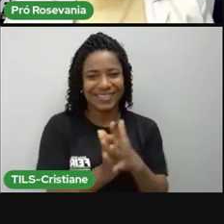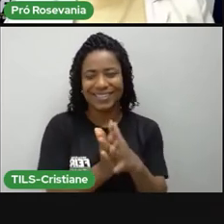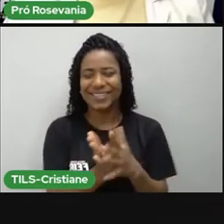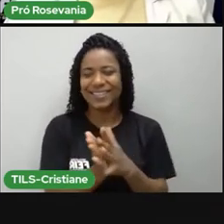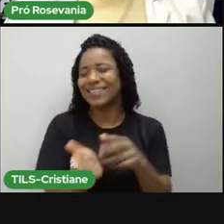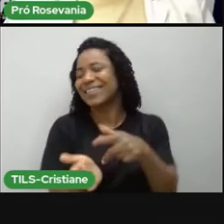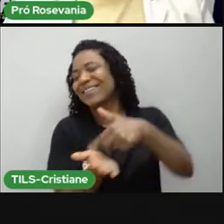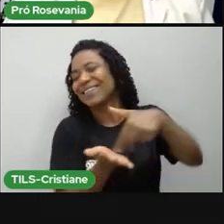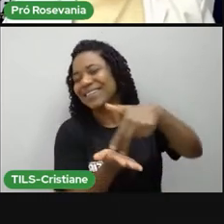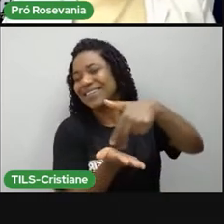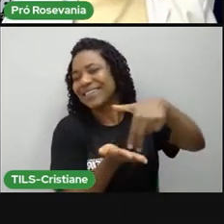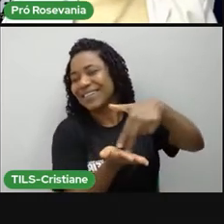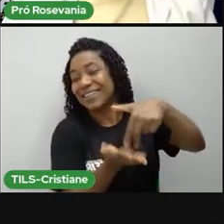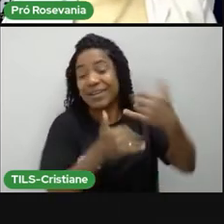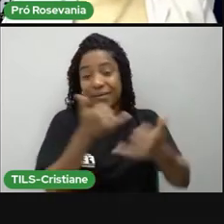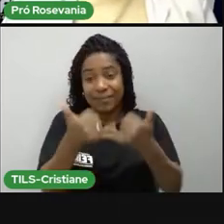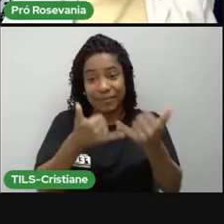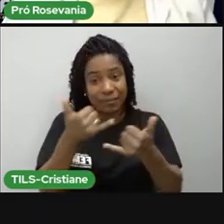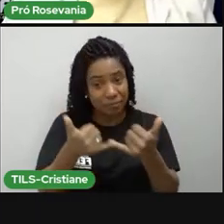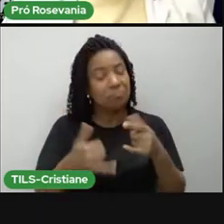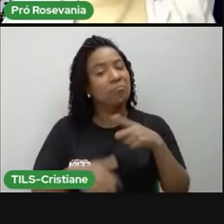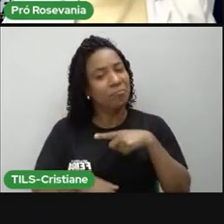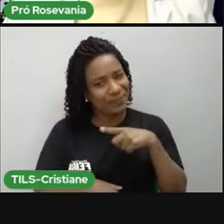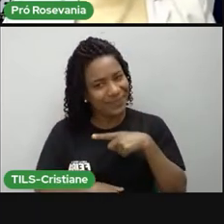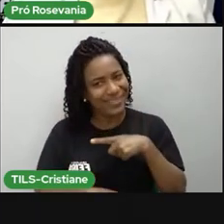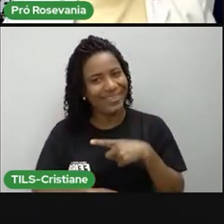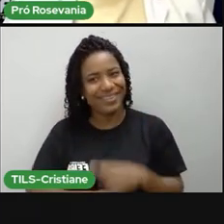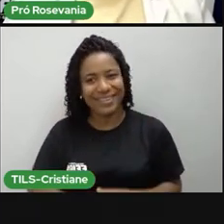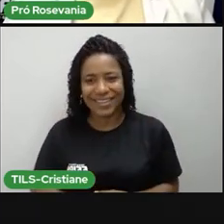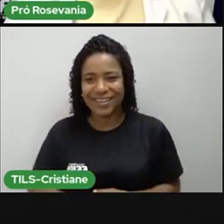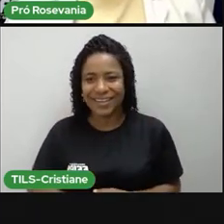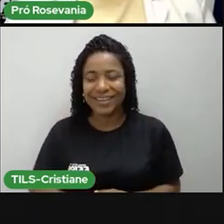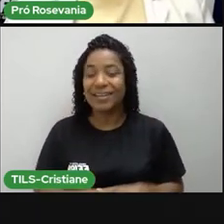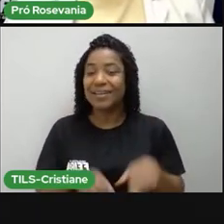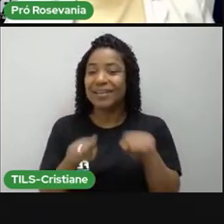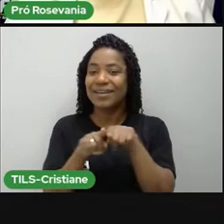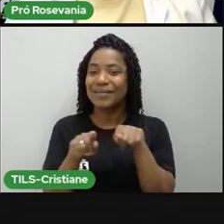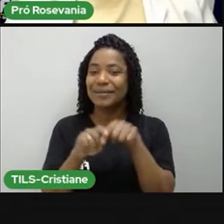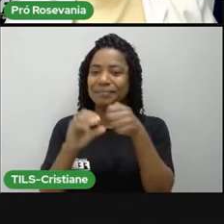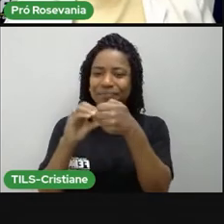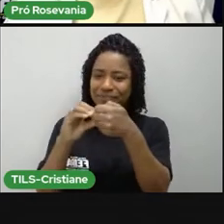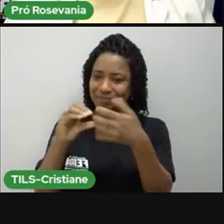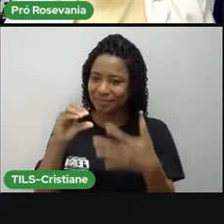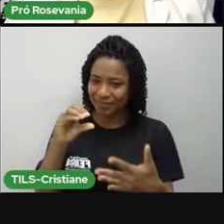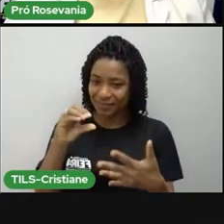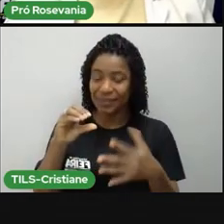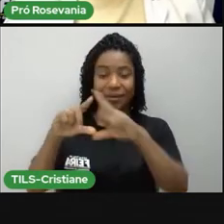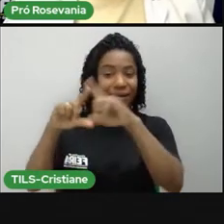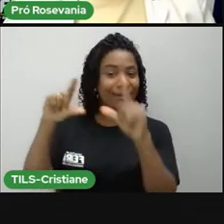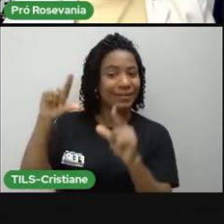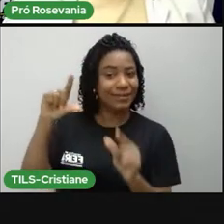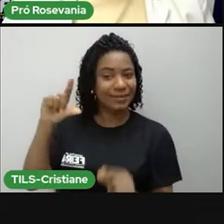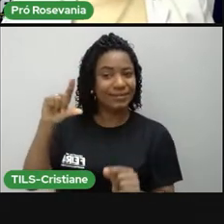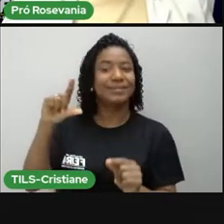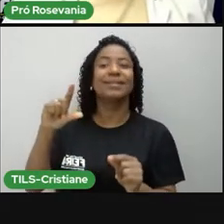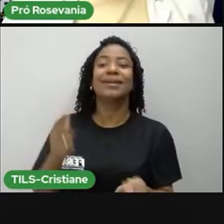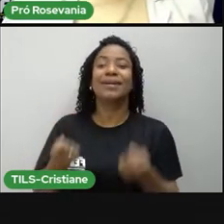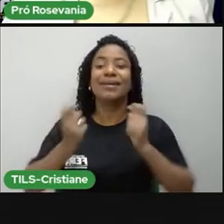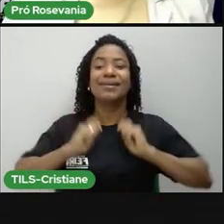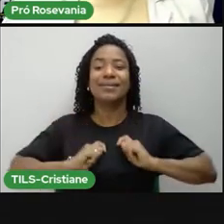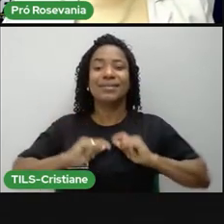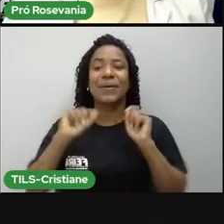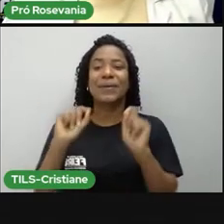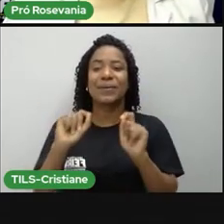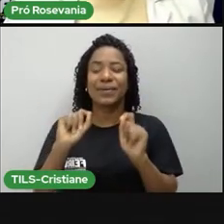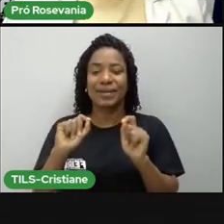né, caindo ali na dança. Outra coisa bastante característica, né, que nós herdamos, né, dos povos africanos, né, que